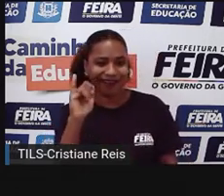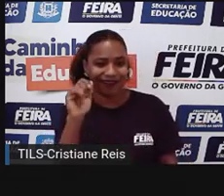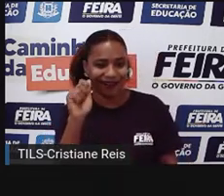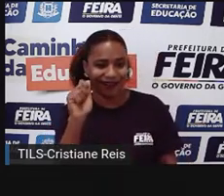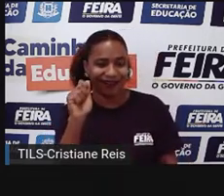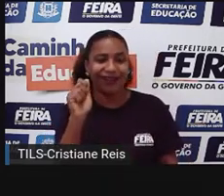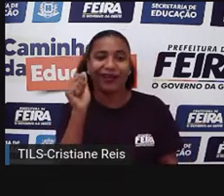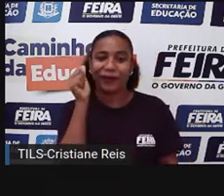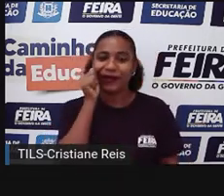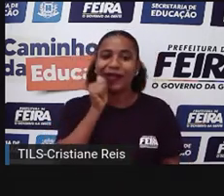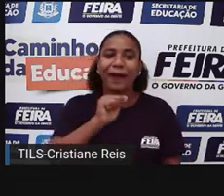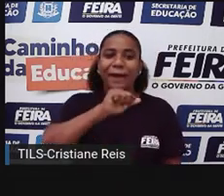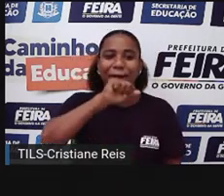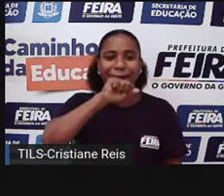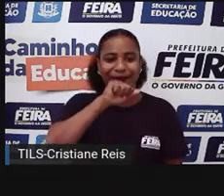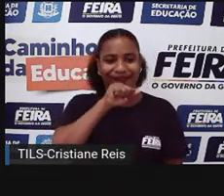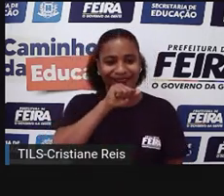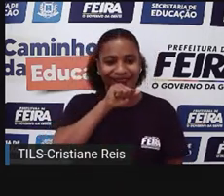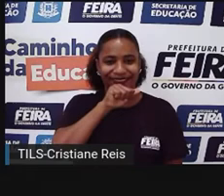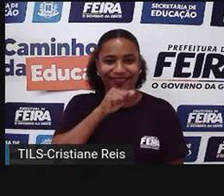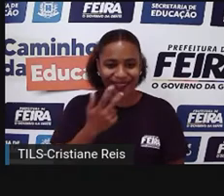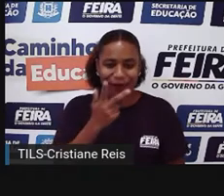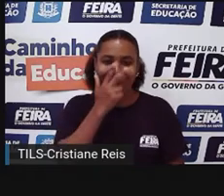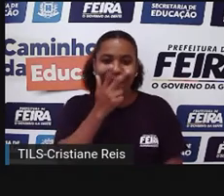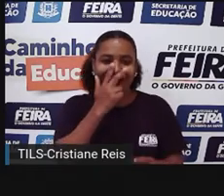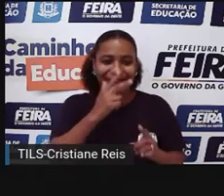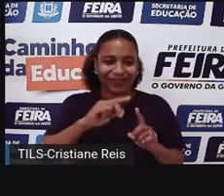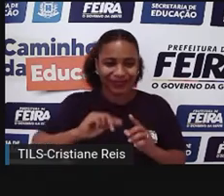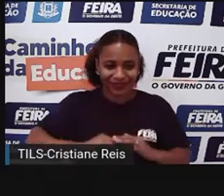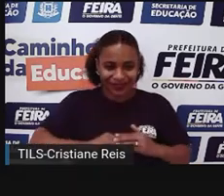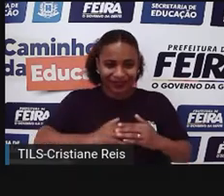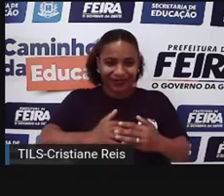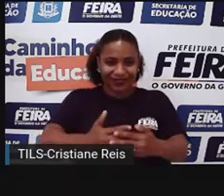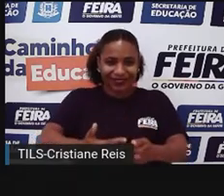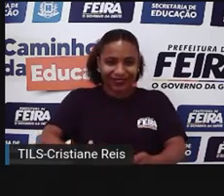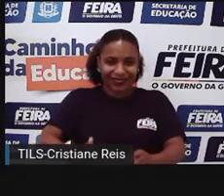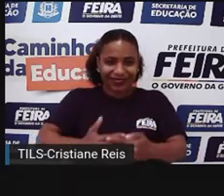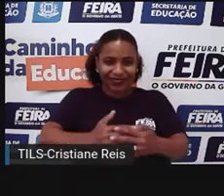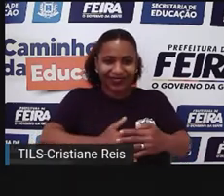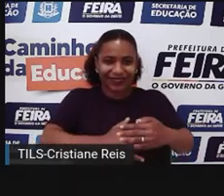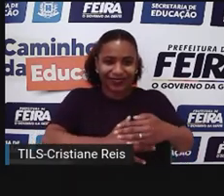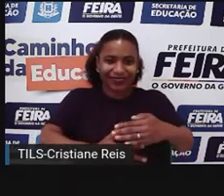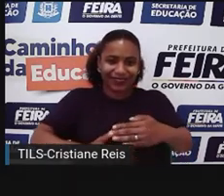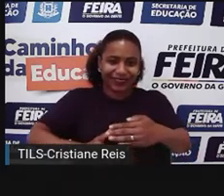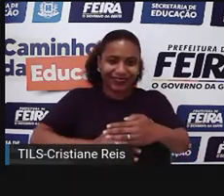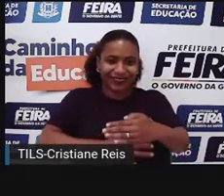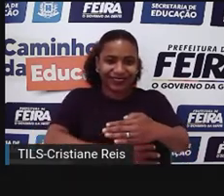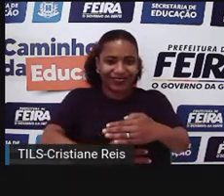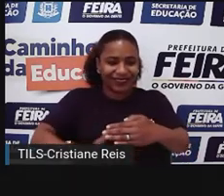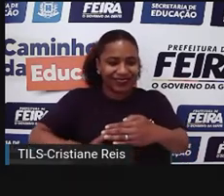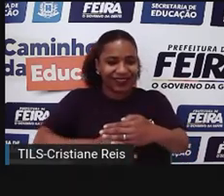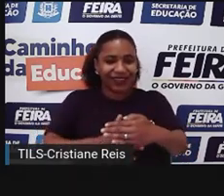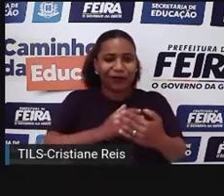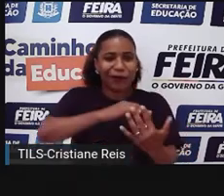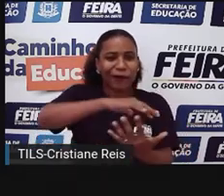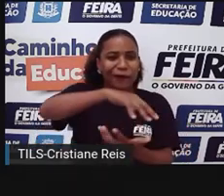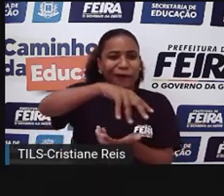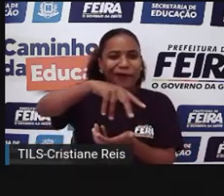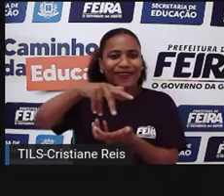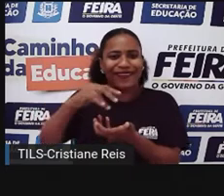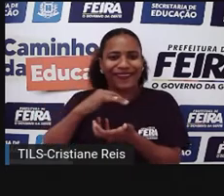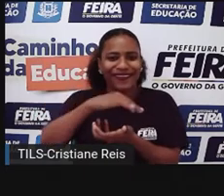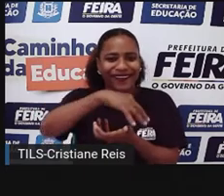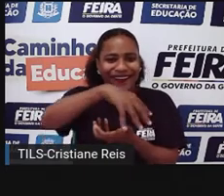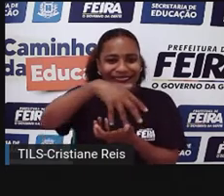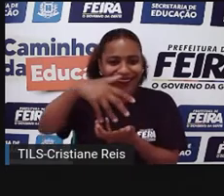que gera através do ventre fecundo, que são as águas. Então, as águas fecundam os